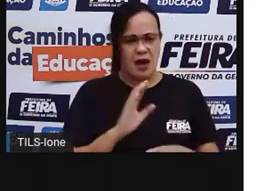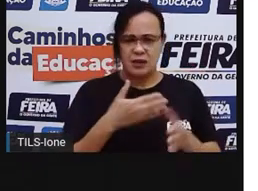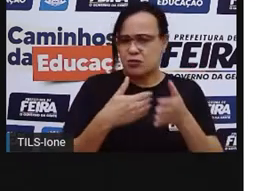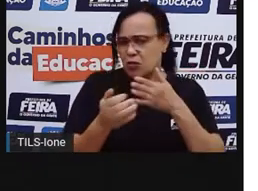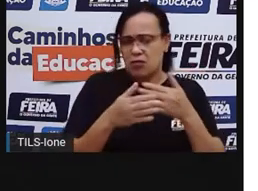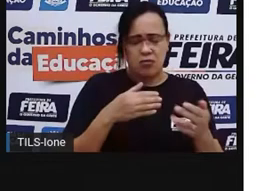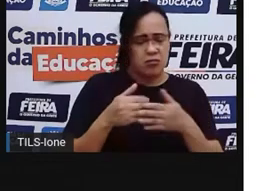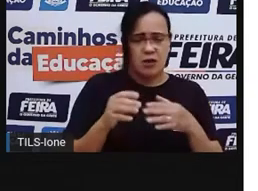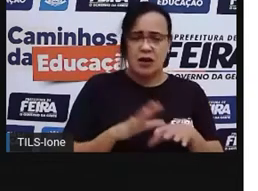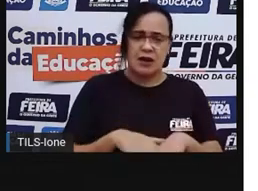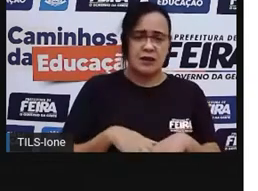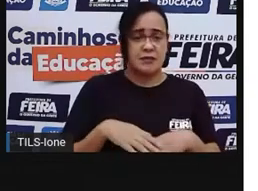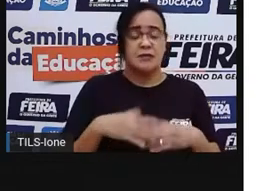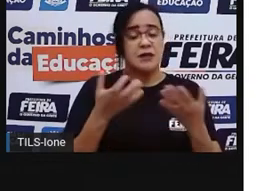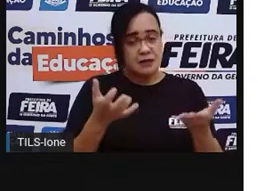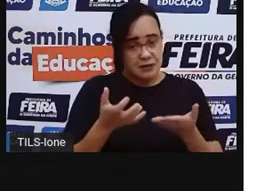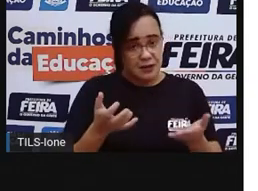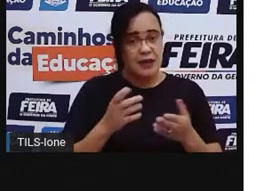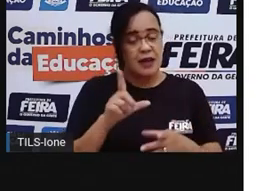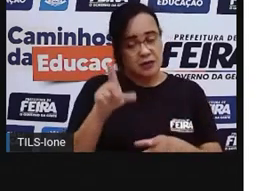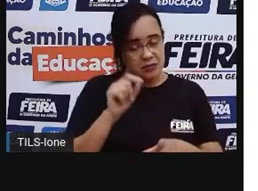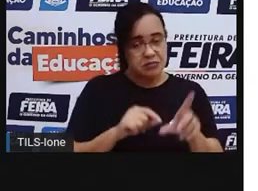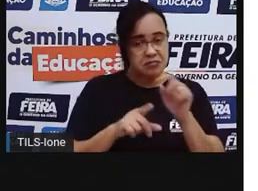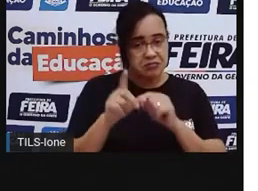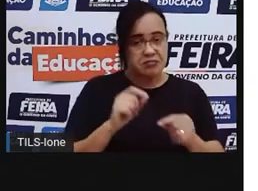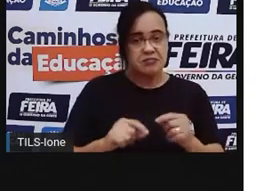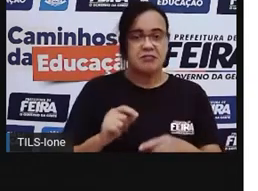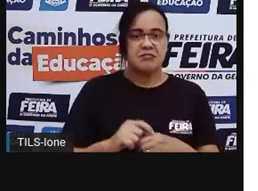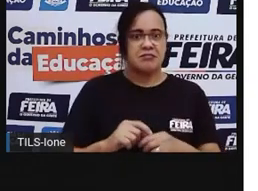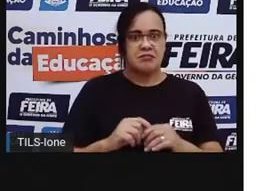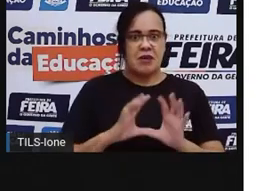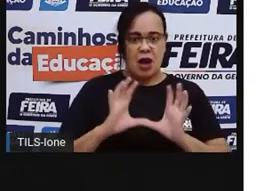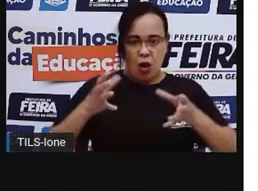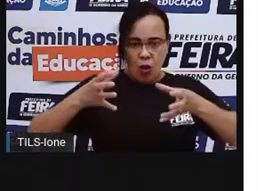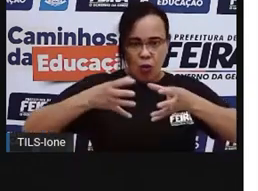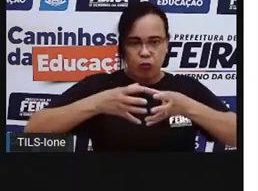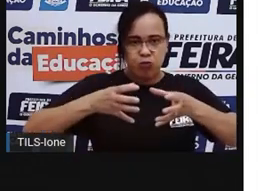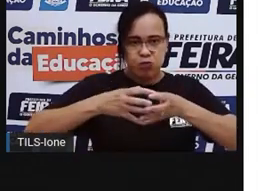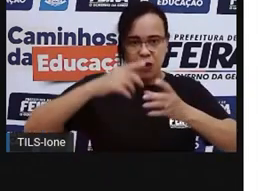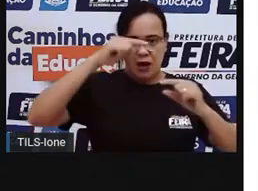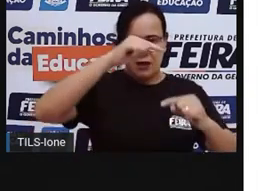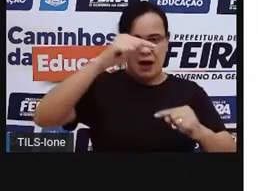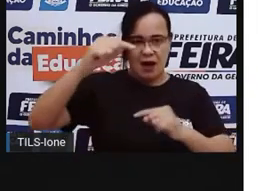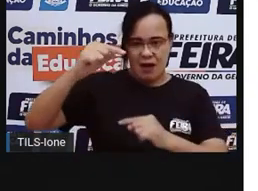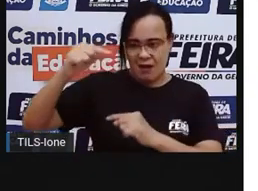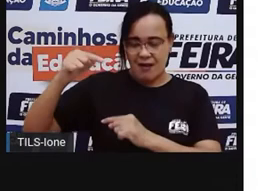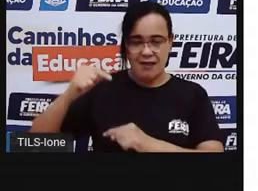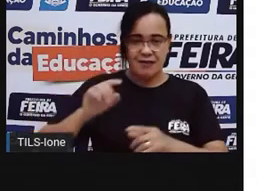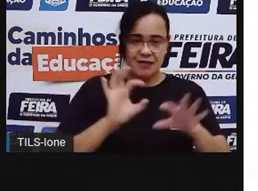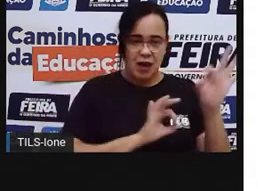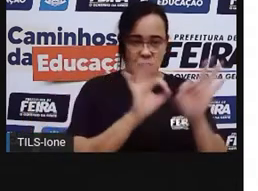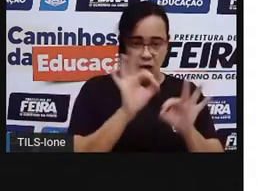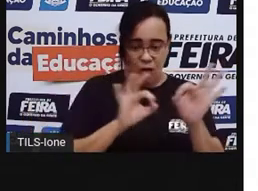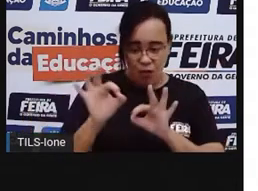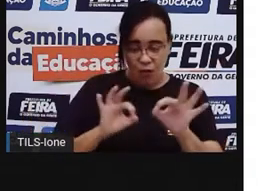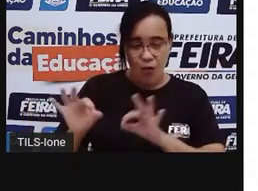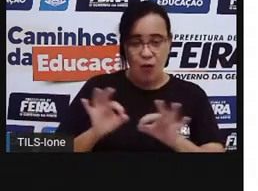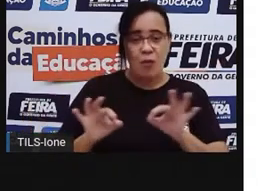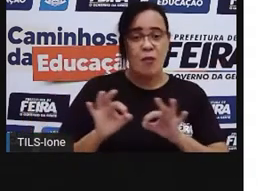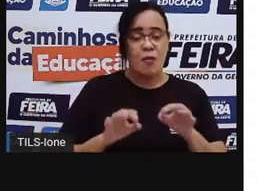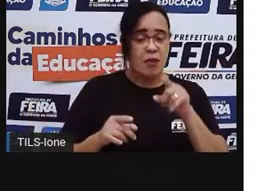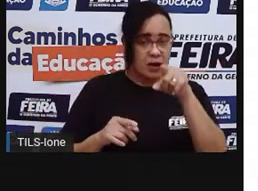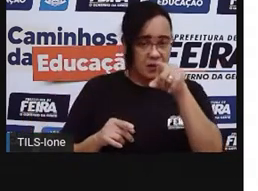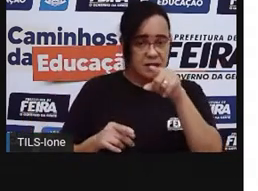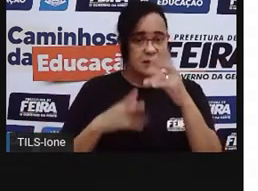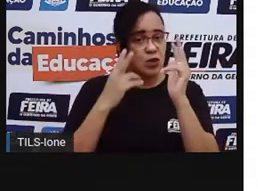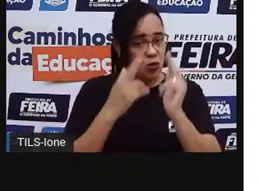garrafas que vocês tiverem. Quanto mais, é melhor porque vai marcar mais pouco. E aí vocês arrumem, ó, as garrafas dessa